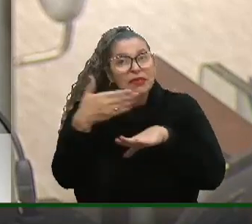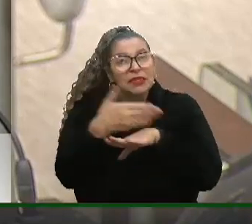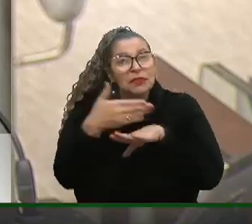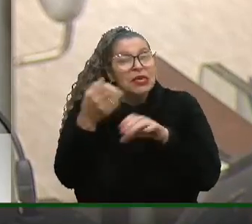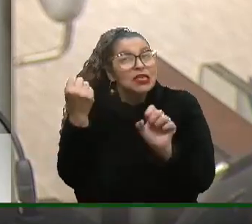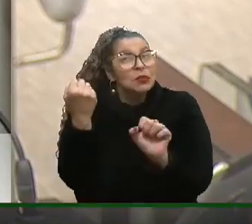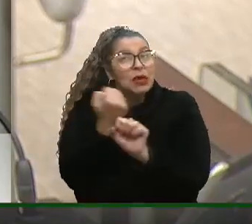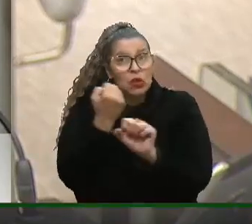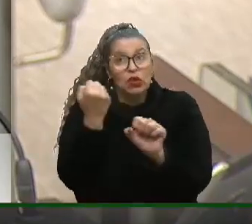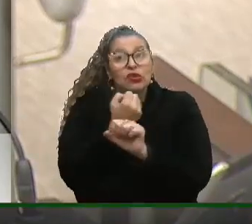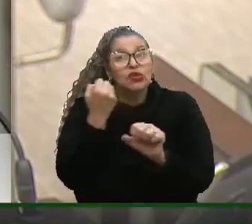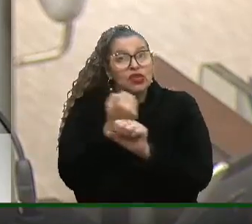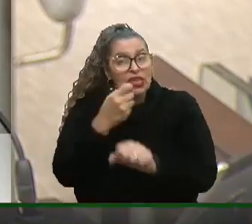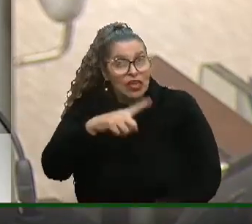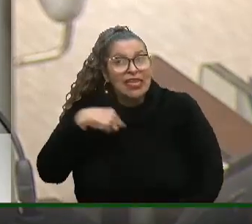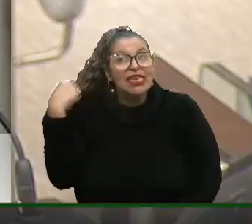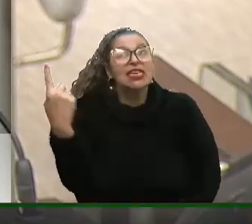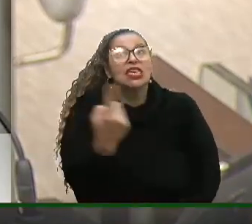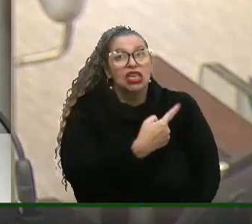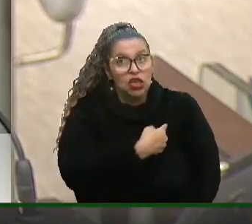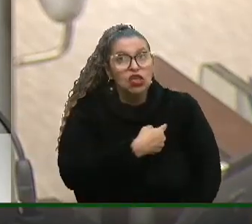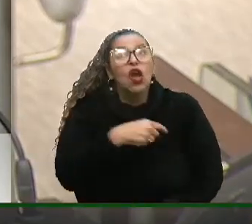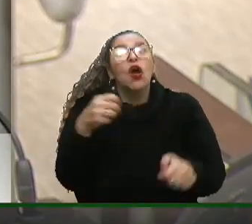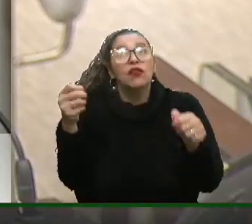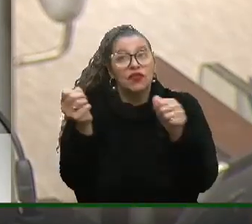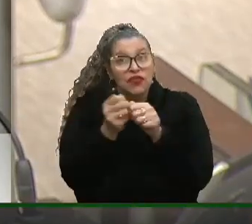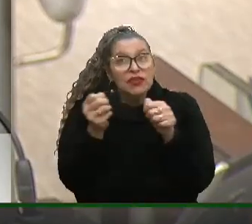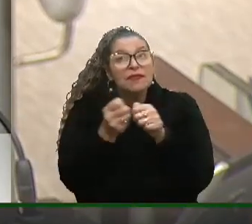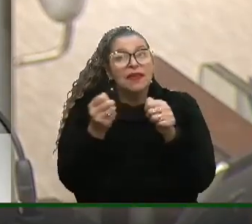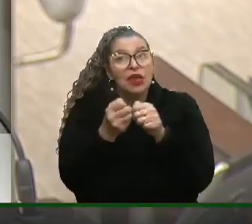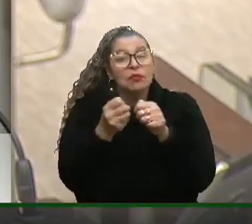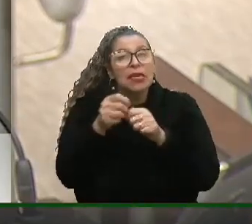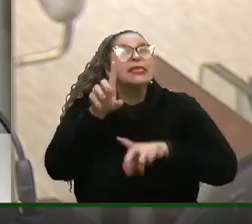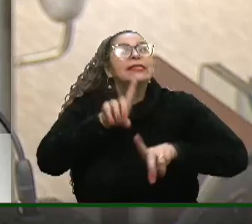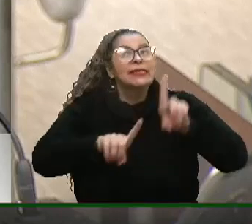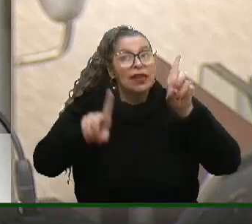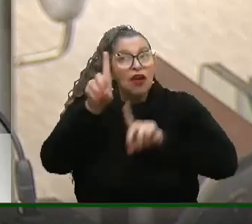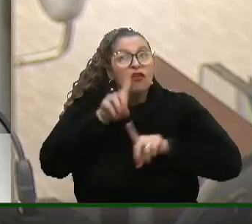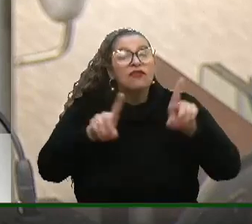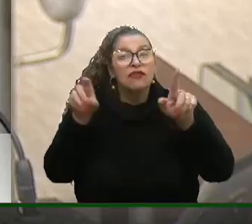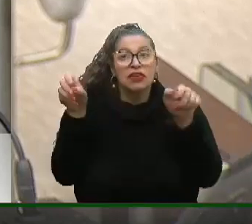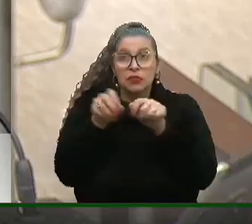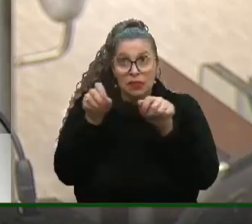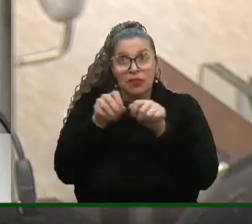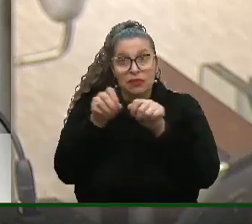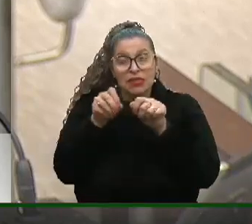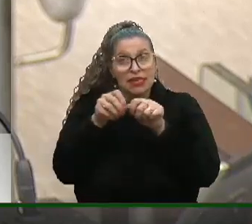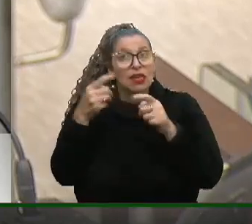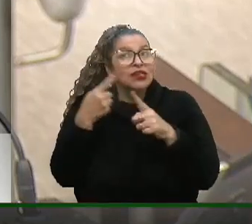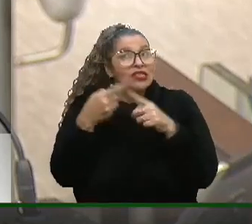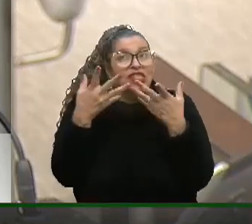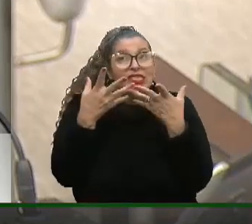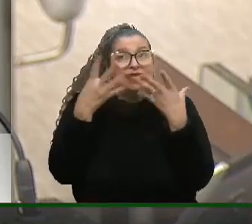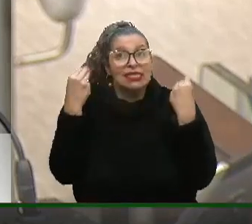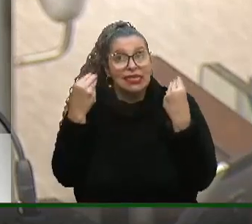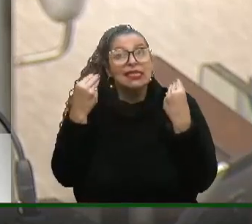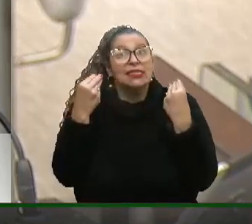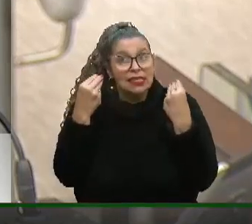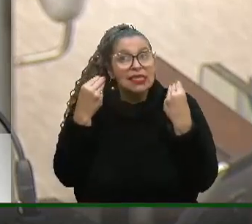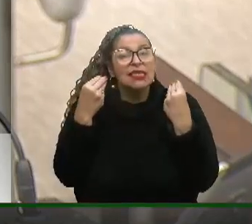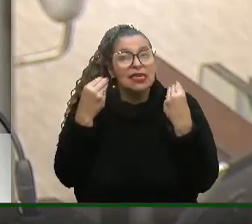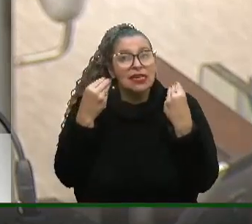construção em que nós conduzimos. E talvez seja por esse seu hábito de esquecer, deputado,